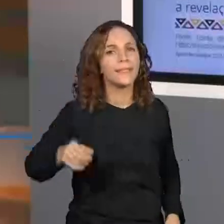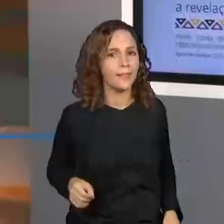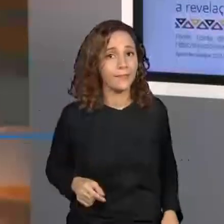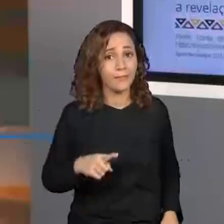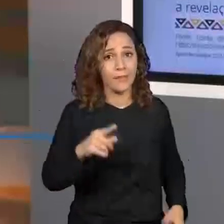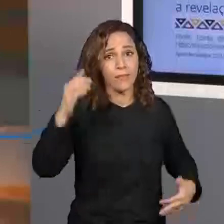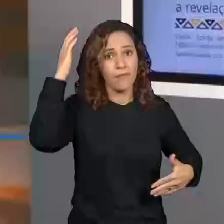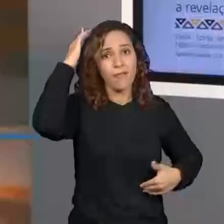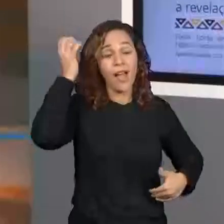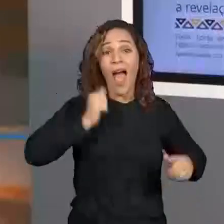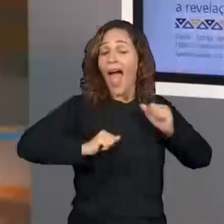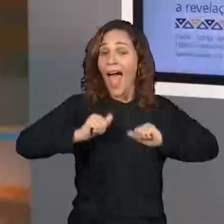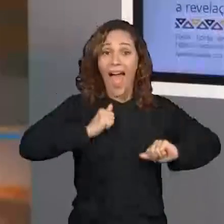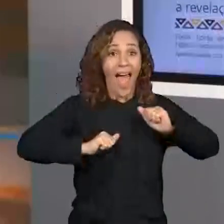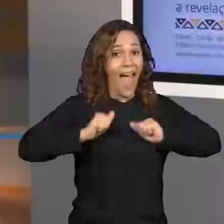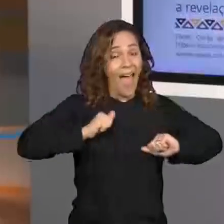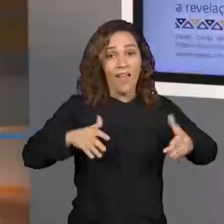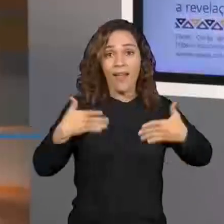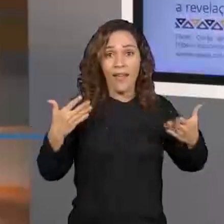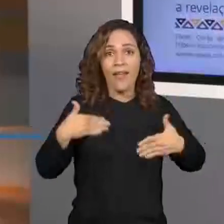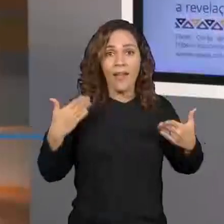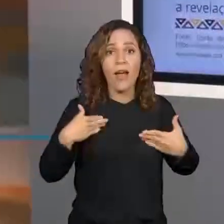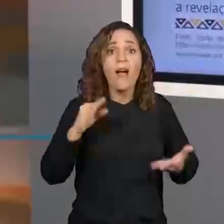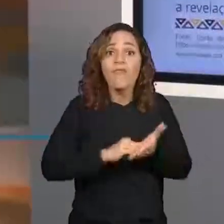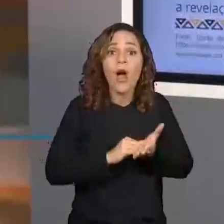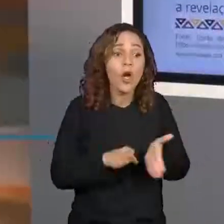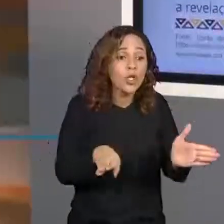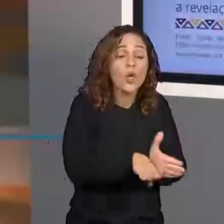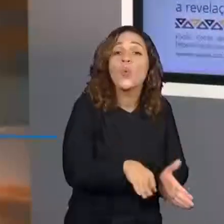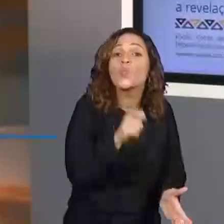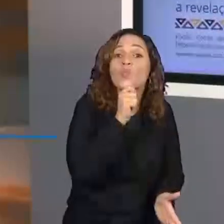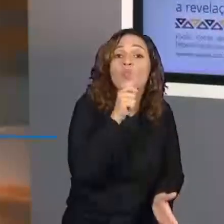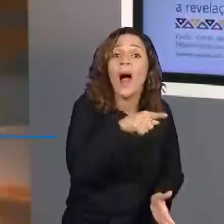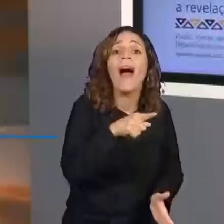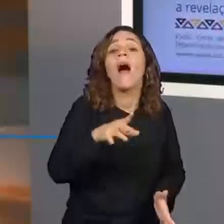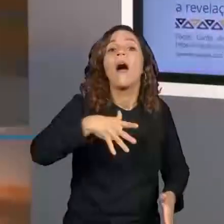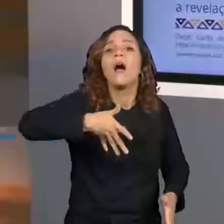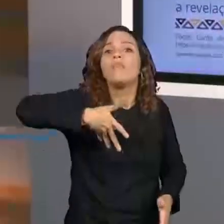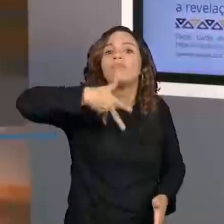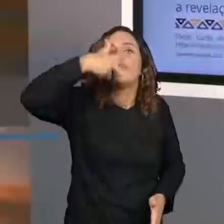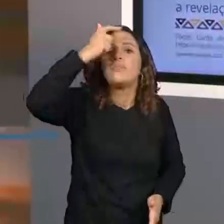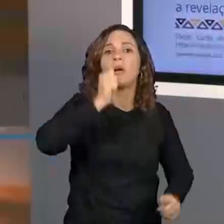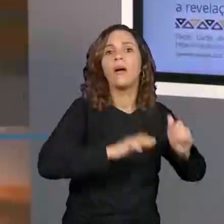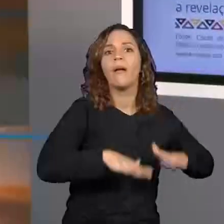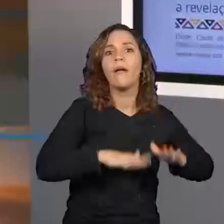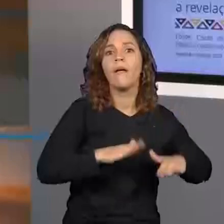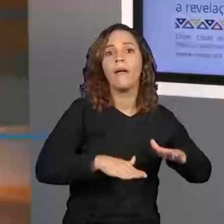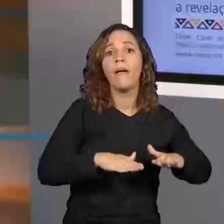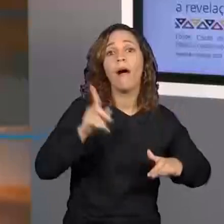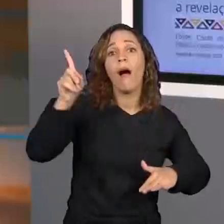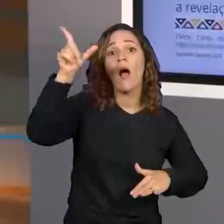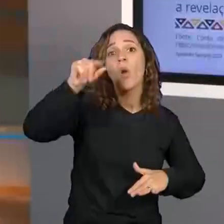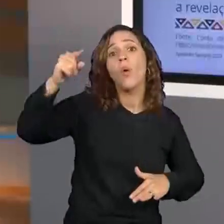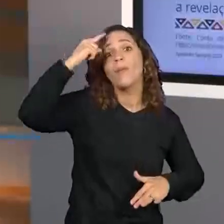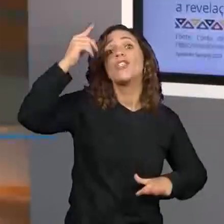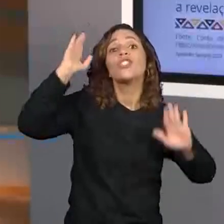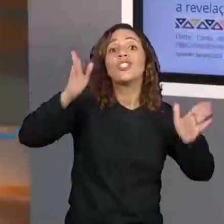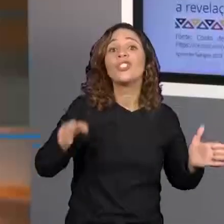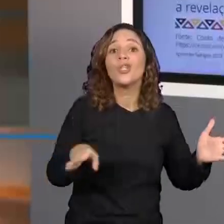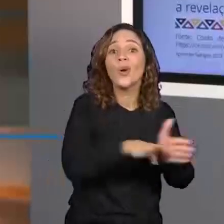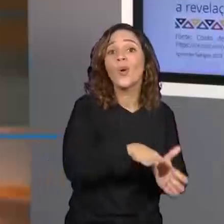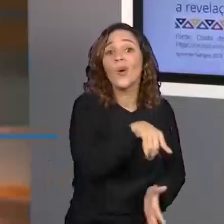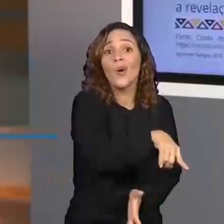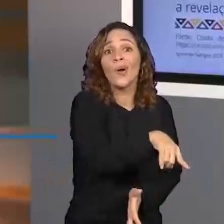O macaquinho ficou tão feliz que, no meio do trajeto, tocou o tambor. A Lua pensou que o